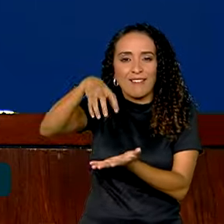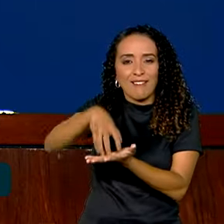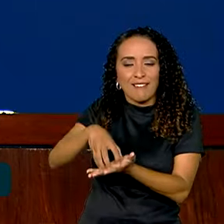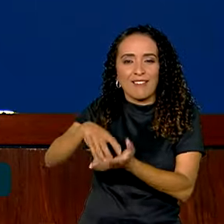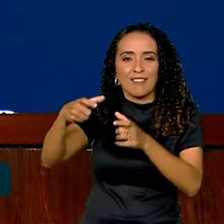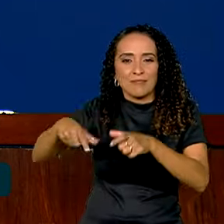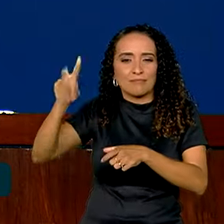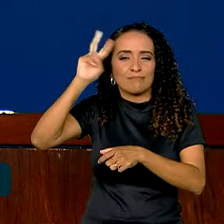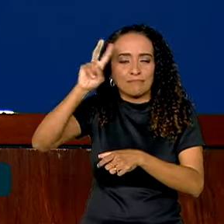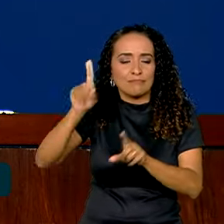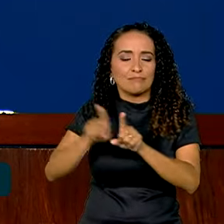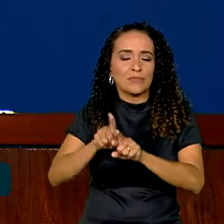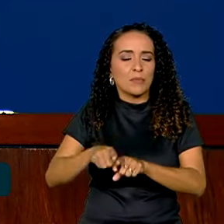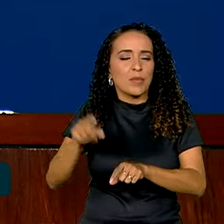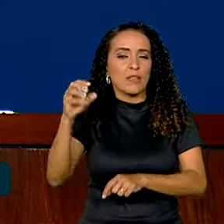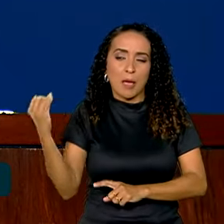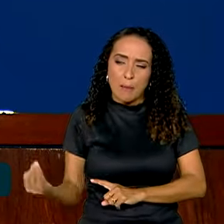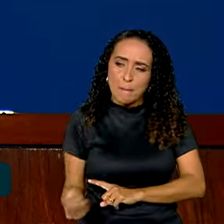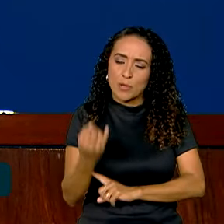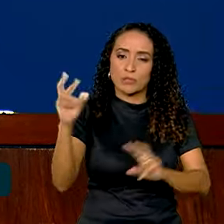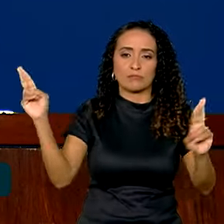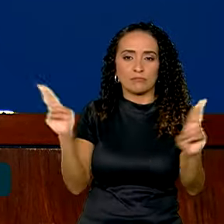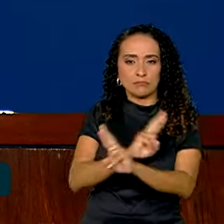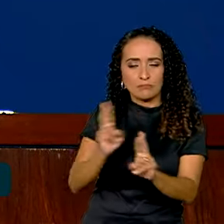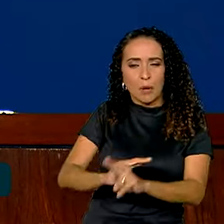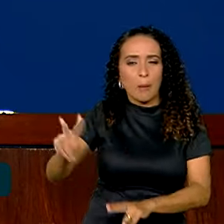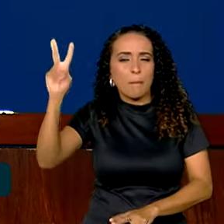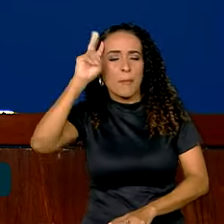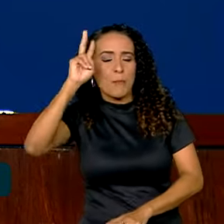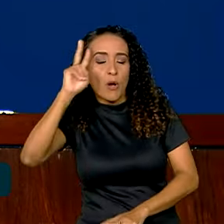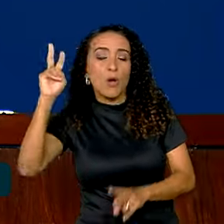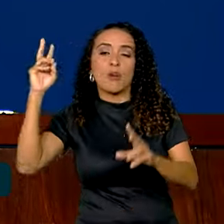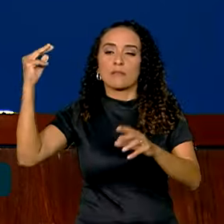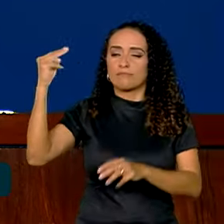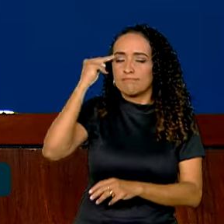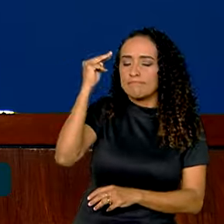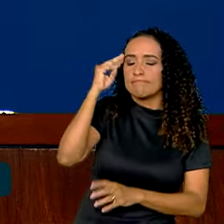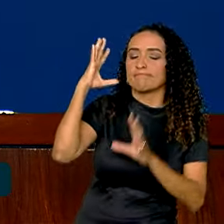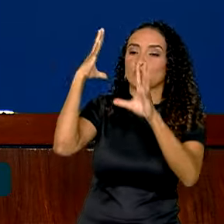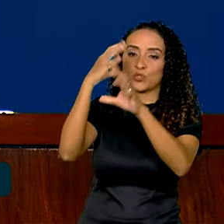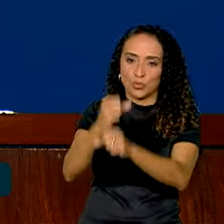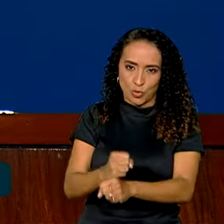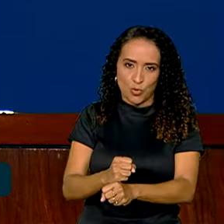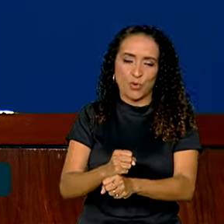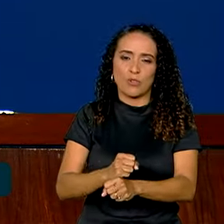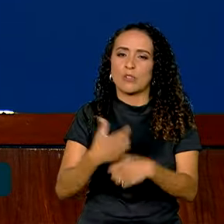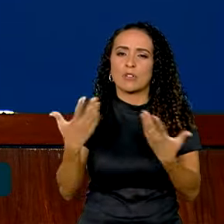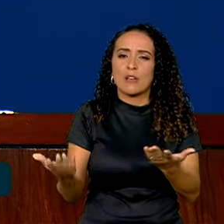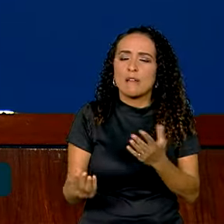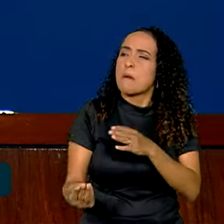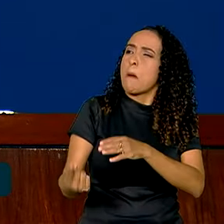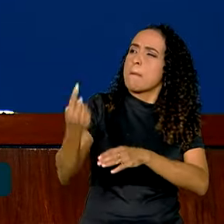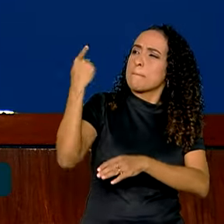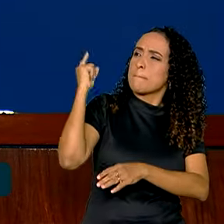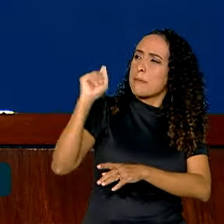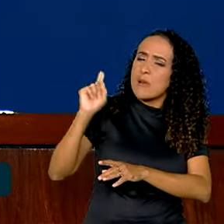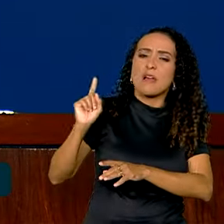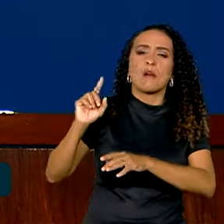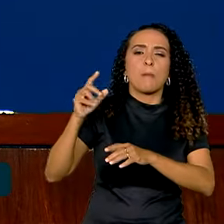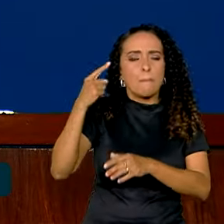falamos da importante relação entre memória e história. Não circunscrivemos ao passado, mas